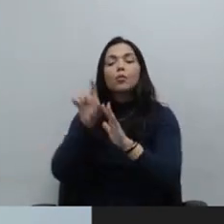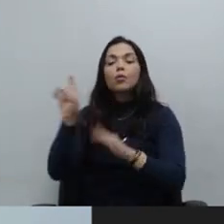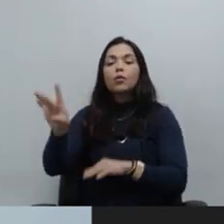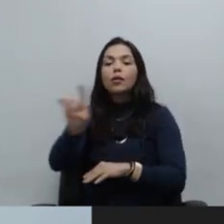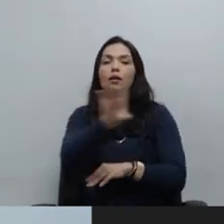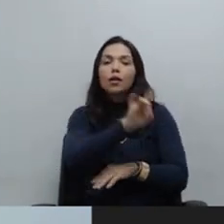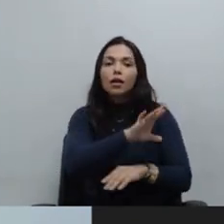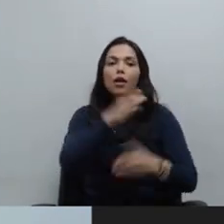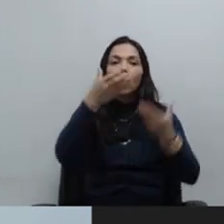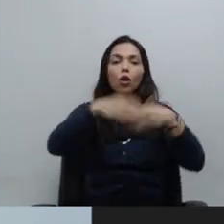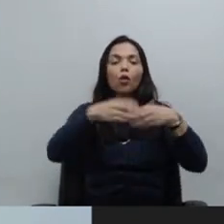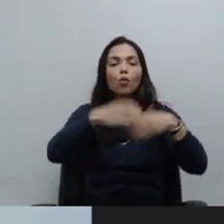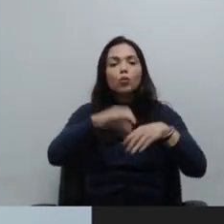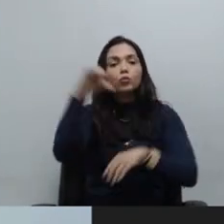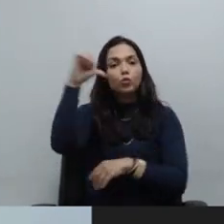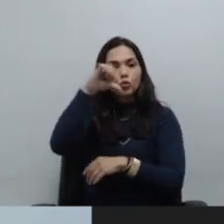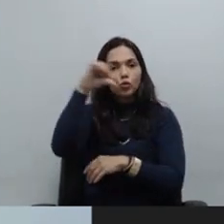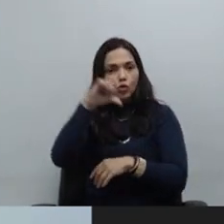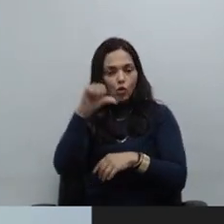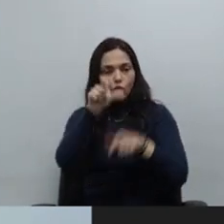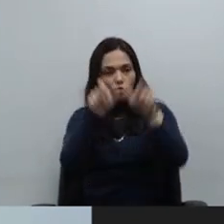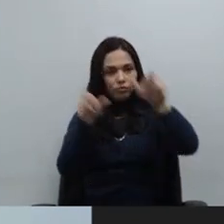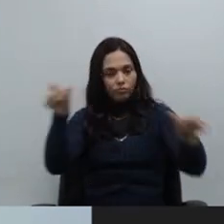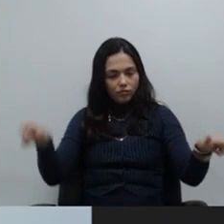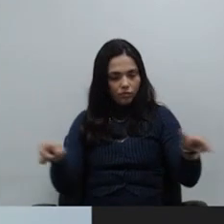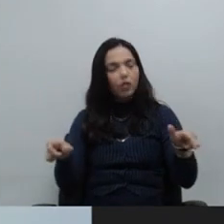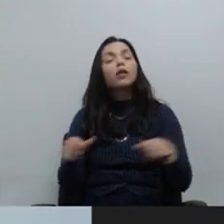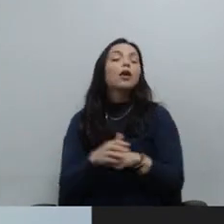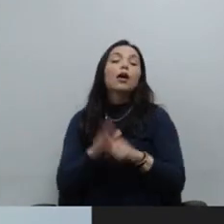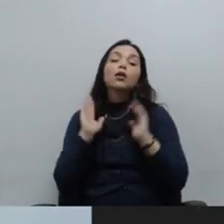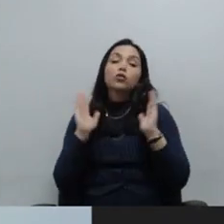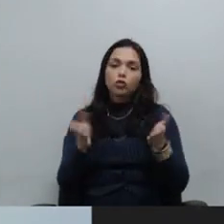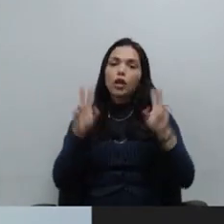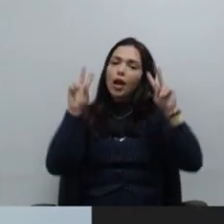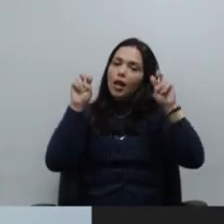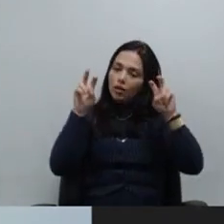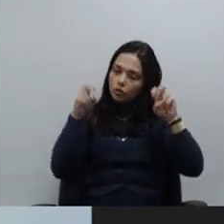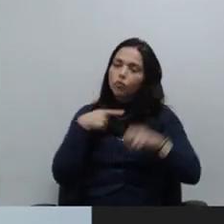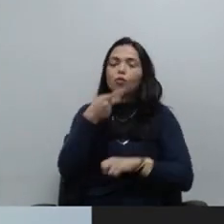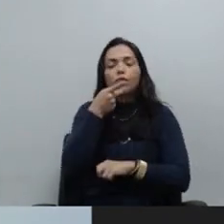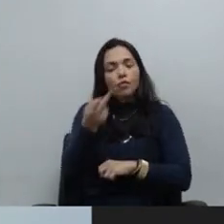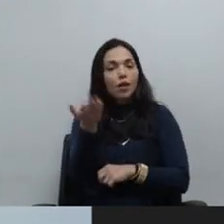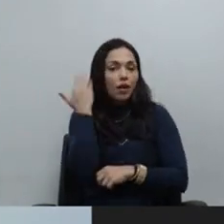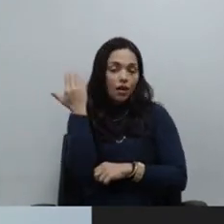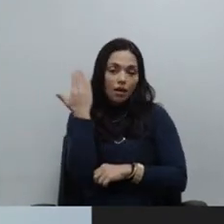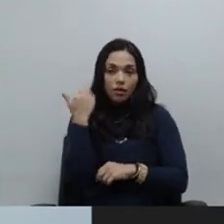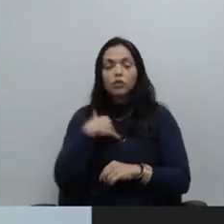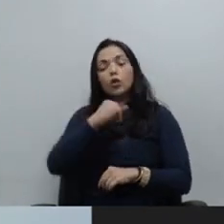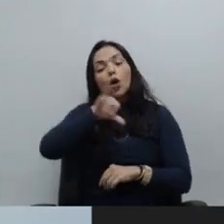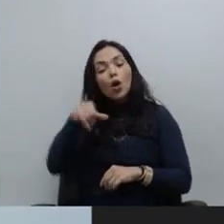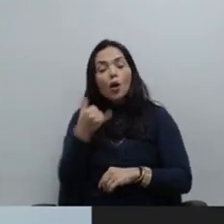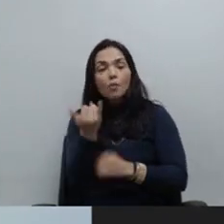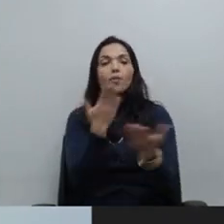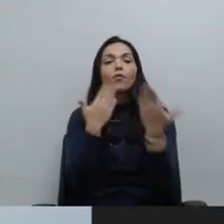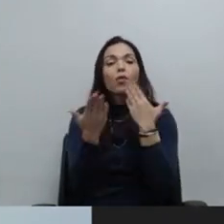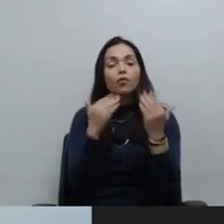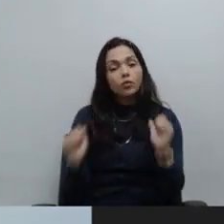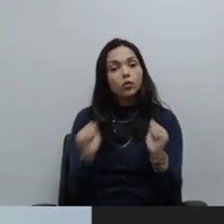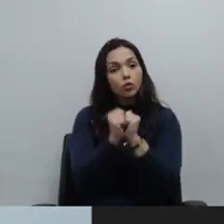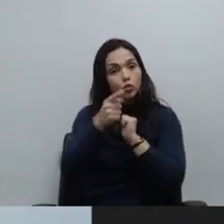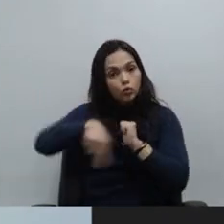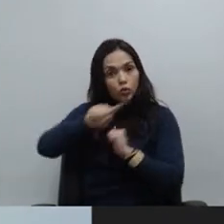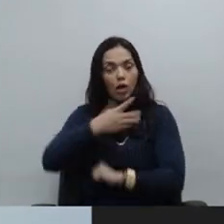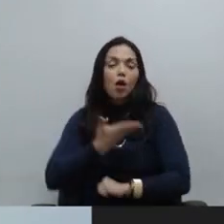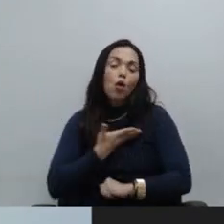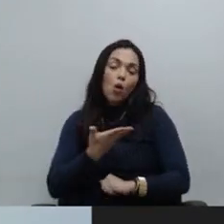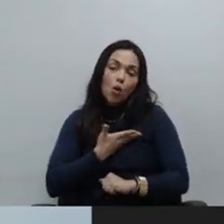nono concurso. E, como eu já trouxe esse assunto algumas vezes aqui, aproveitando até para dialogar com os nossos colegas que estão